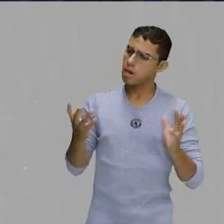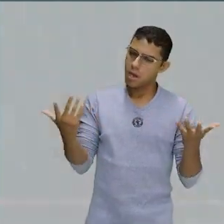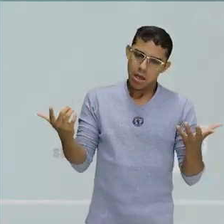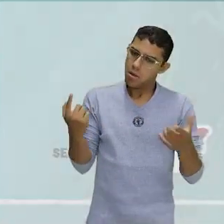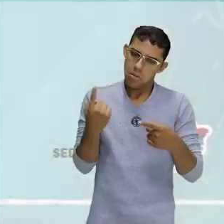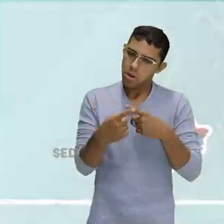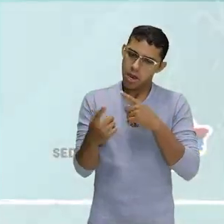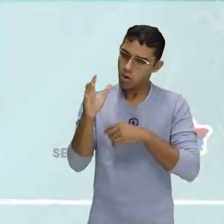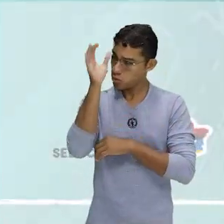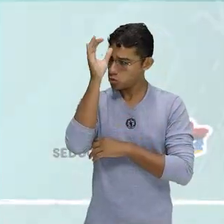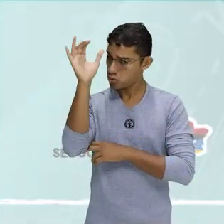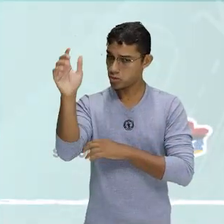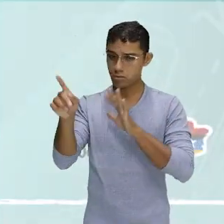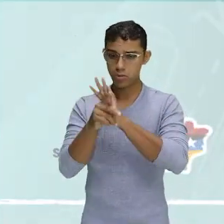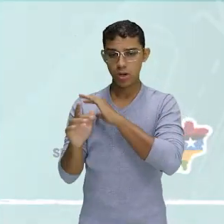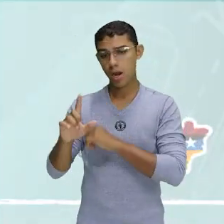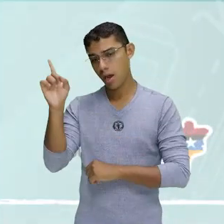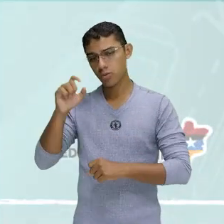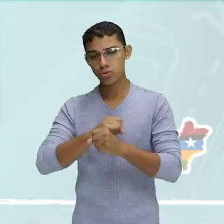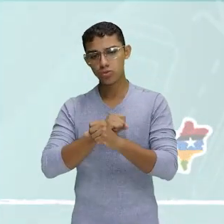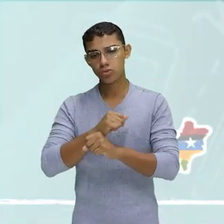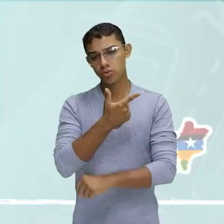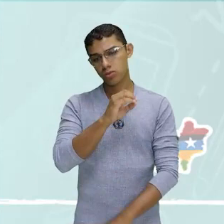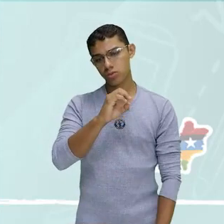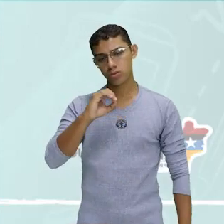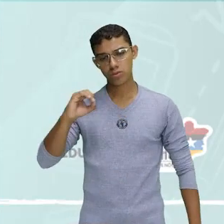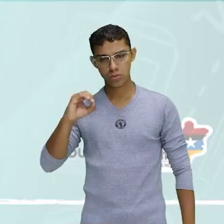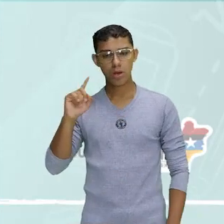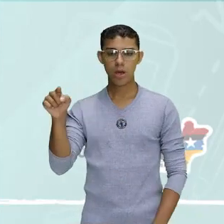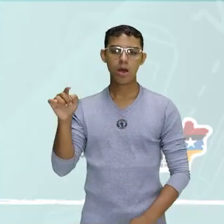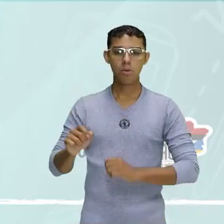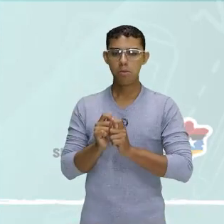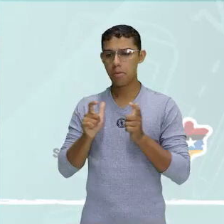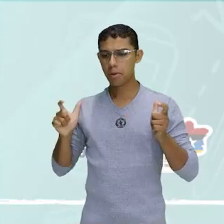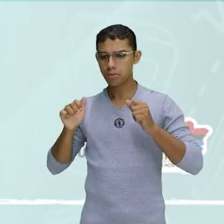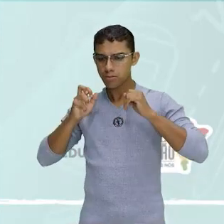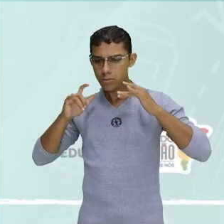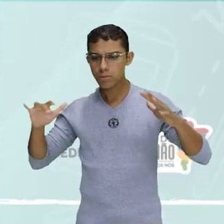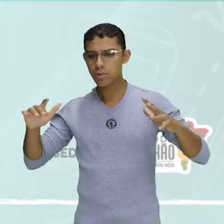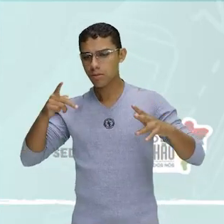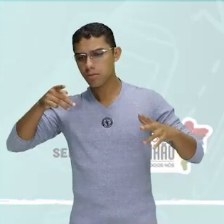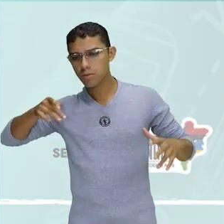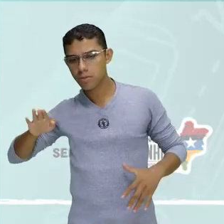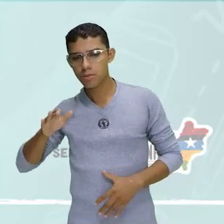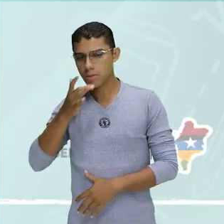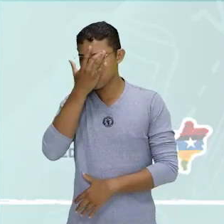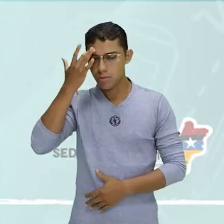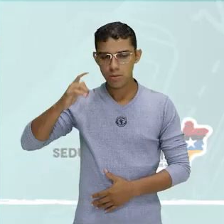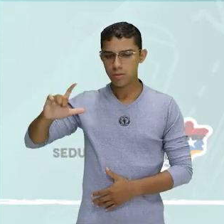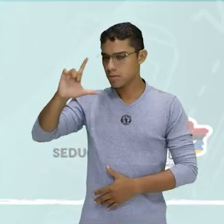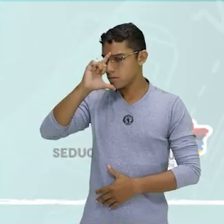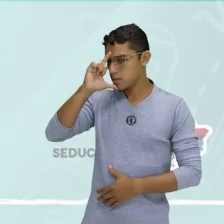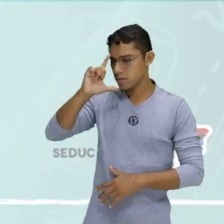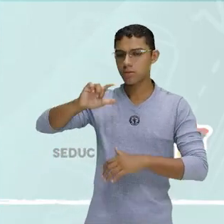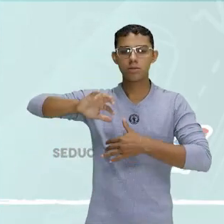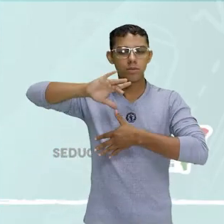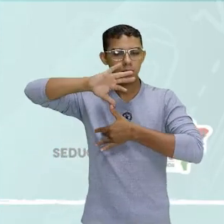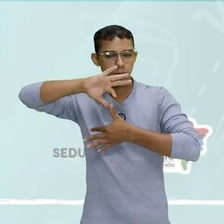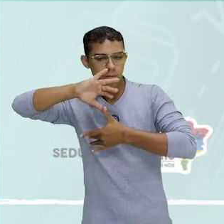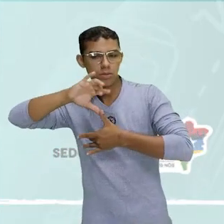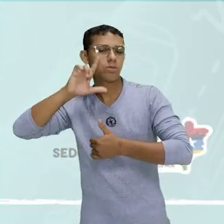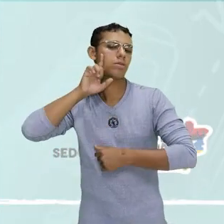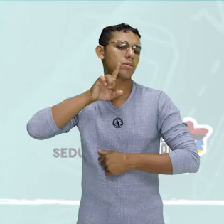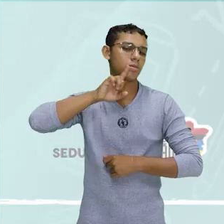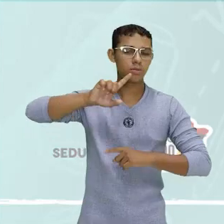por volta dos anos 2000, porque conquistou um grande público latino-americano, espanhol e nos